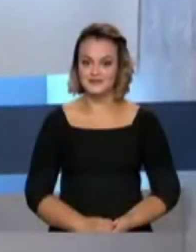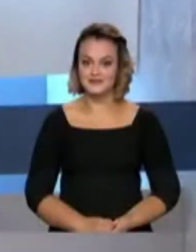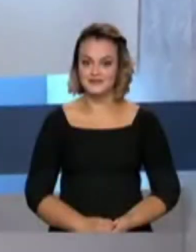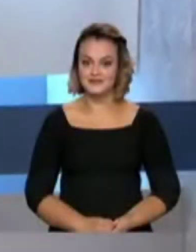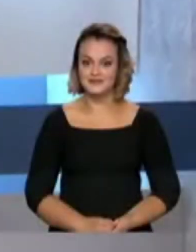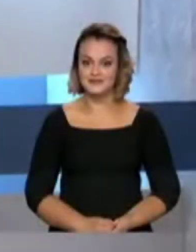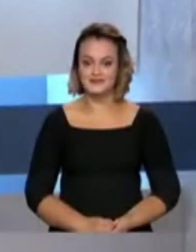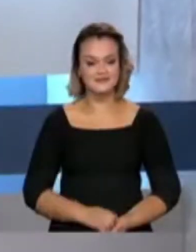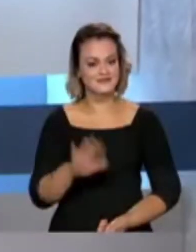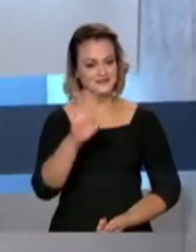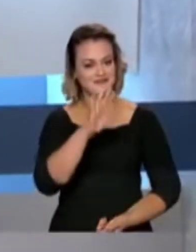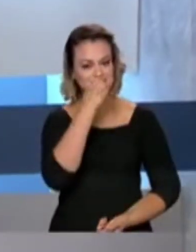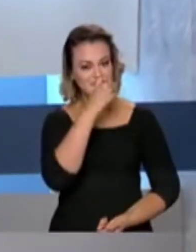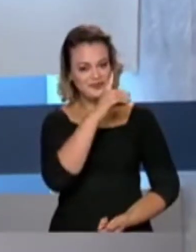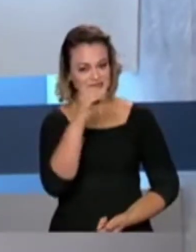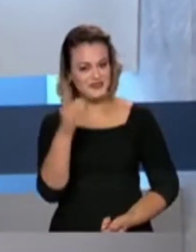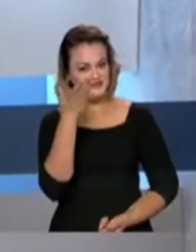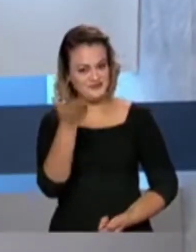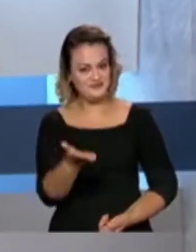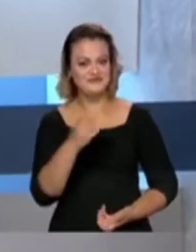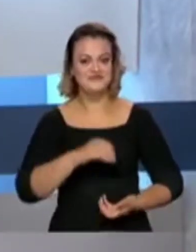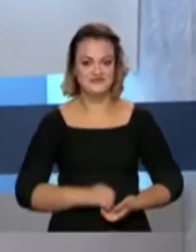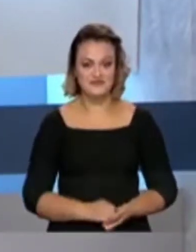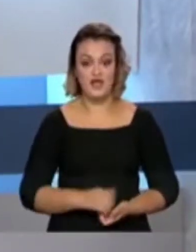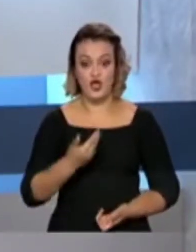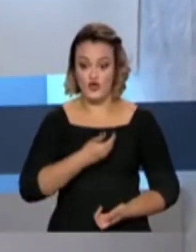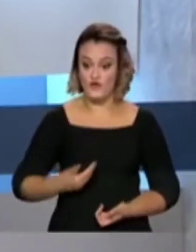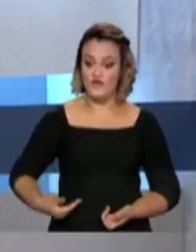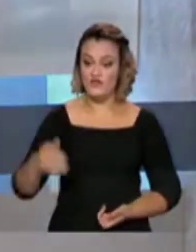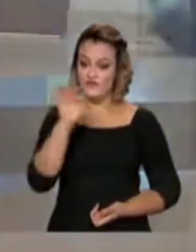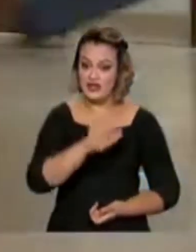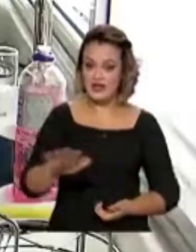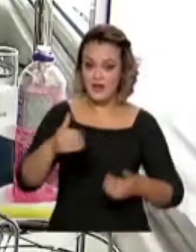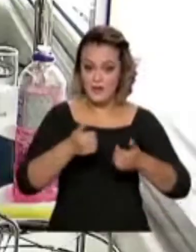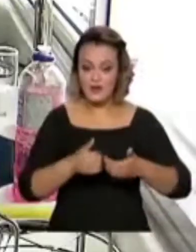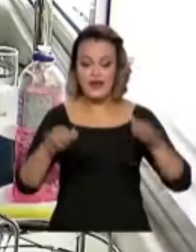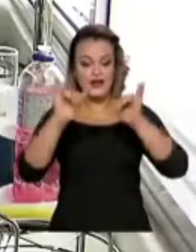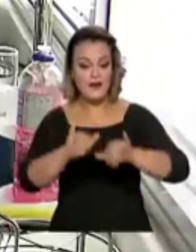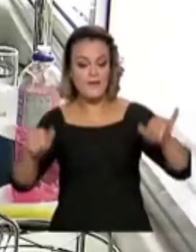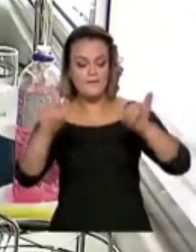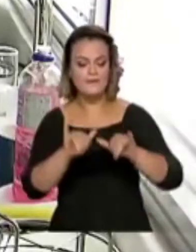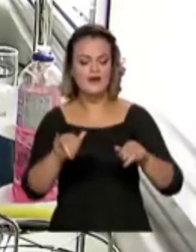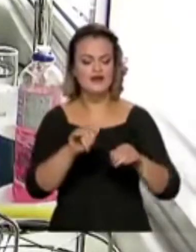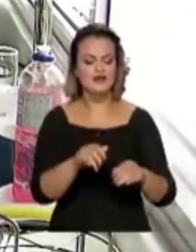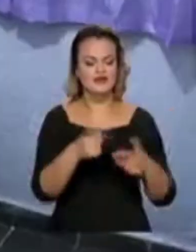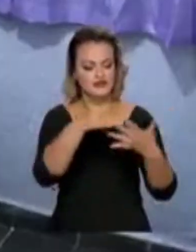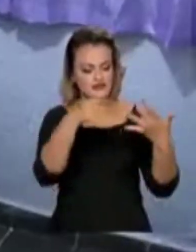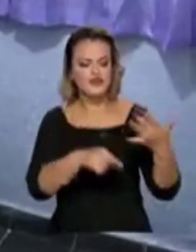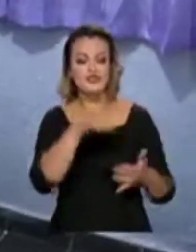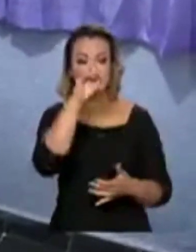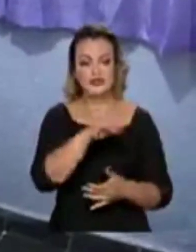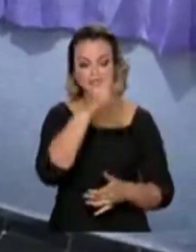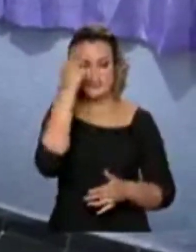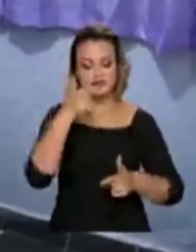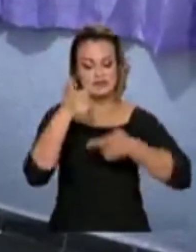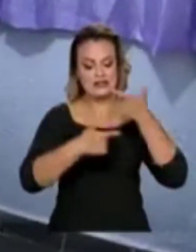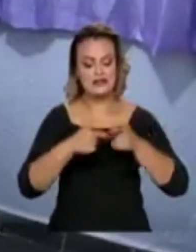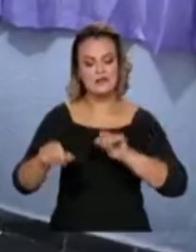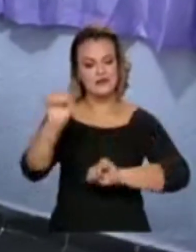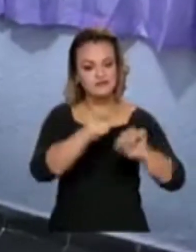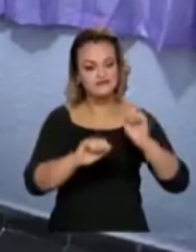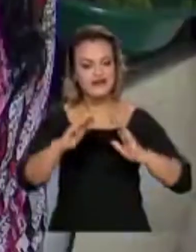Olá, bom dia pra você. Governo Federal lança campanha para reforçar os direitos dos trabalhadores